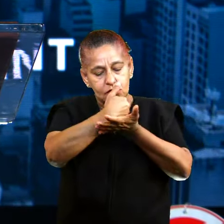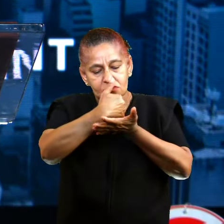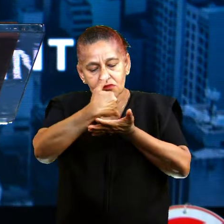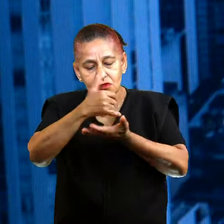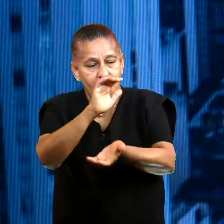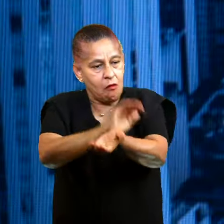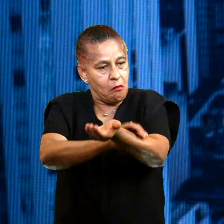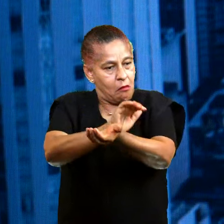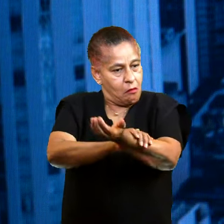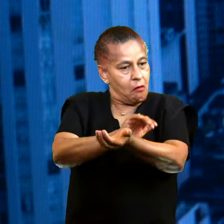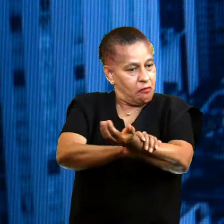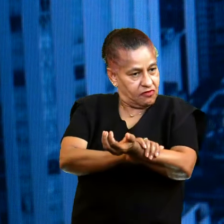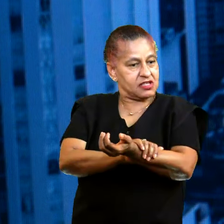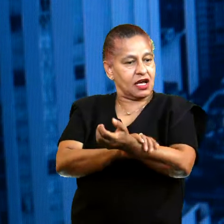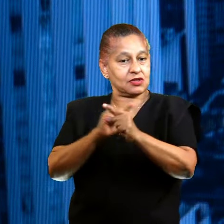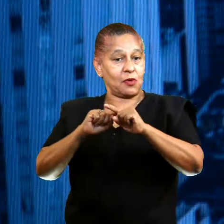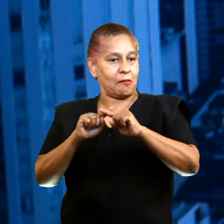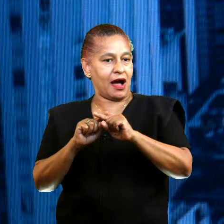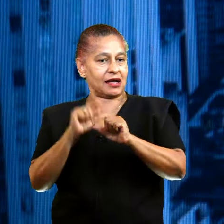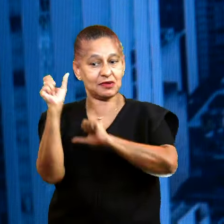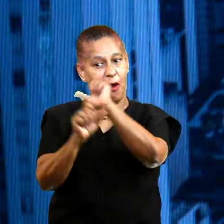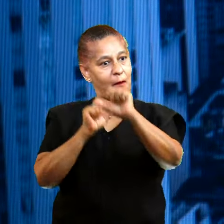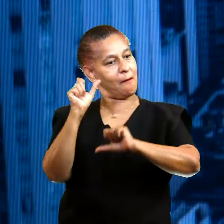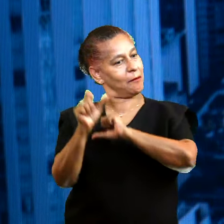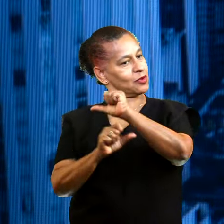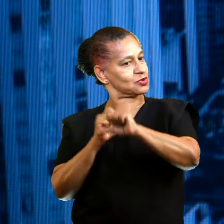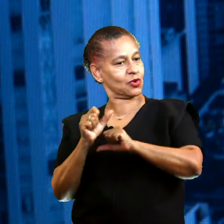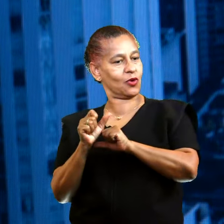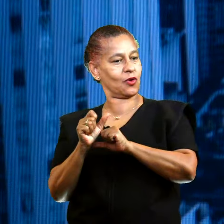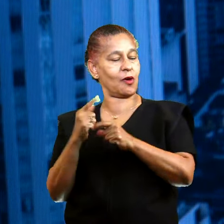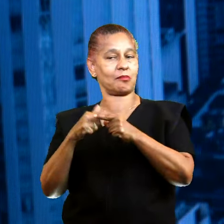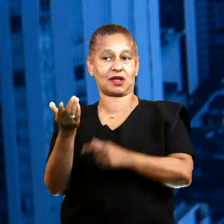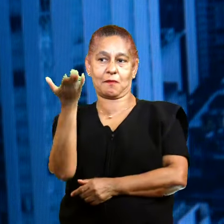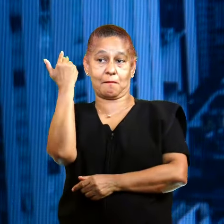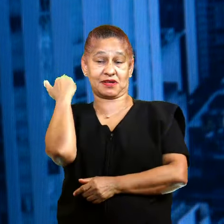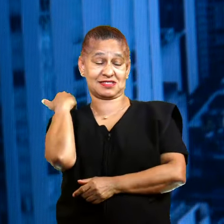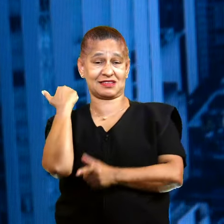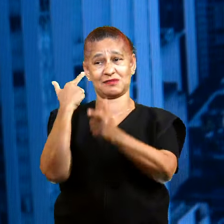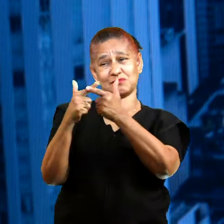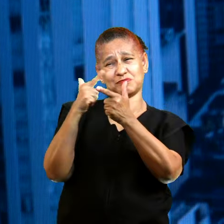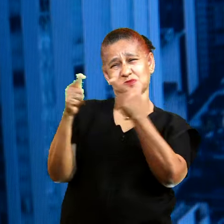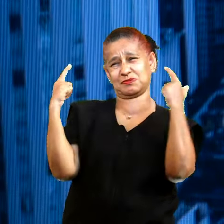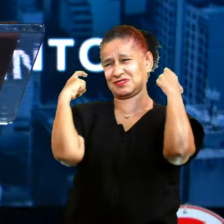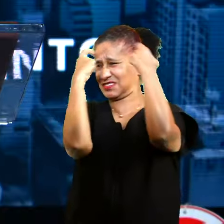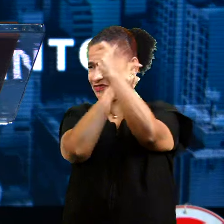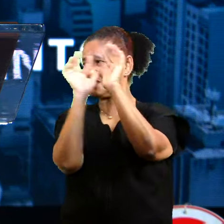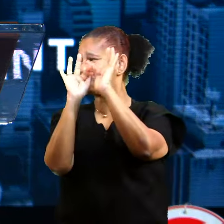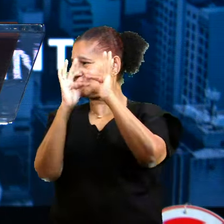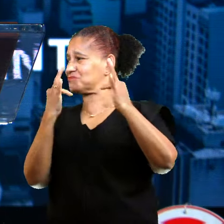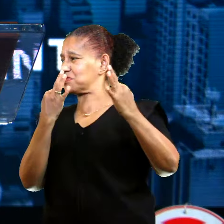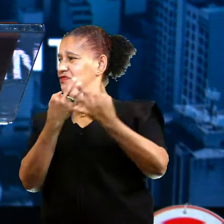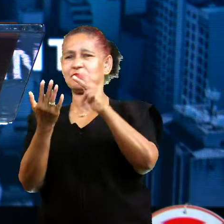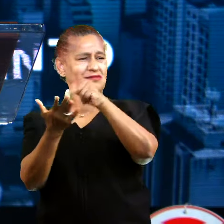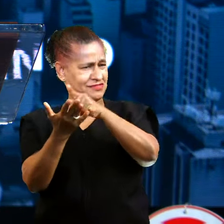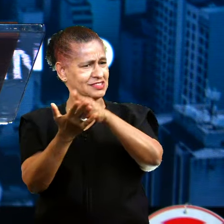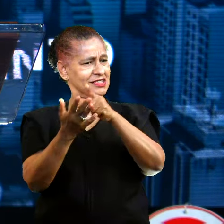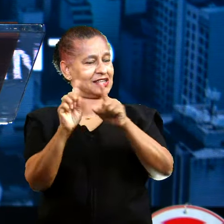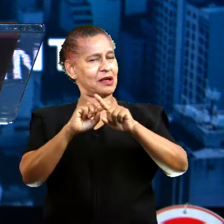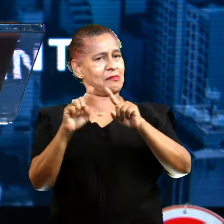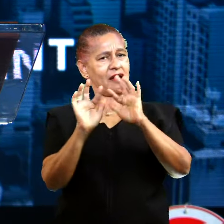conheceu Jesus. E ele era o problema da família. E eu vi várias famílias que chegaram para mim, pastor,